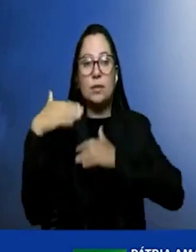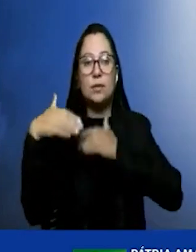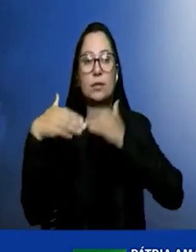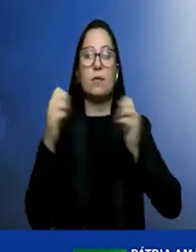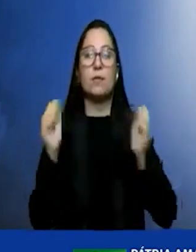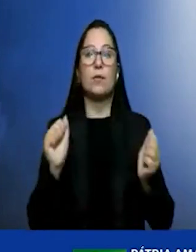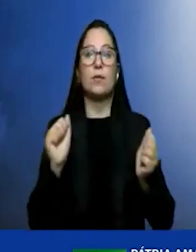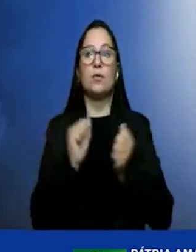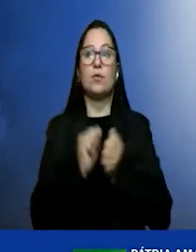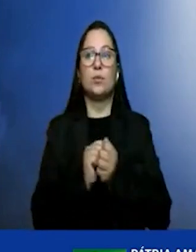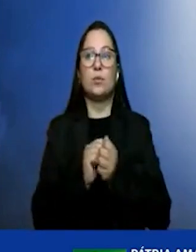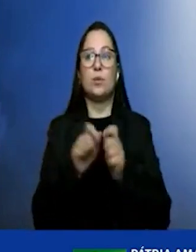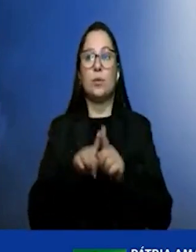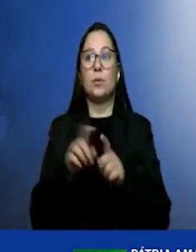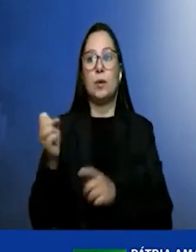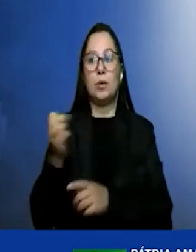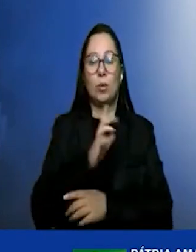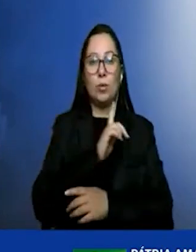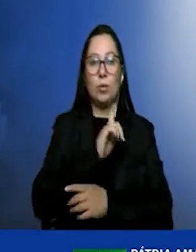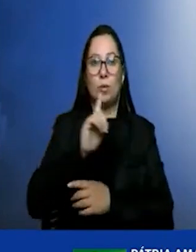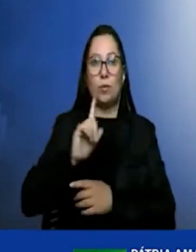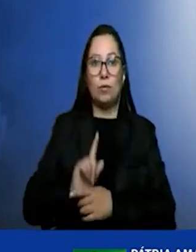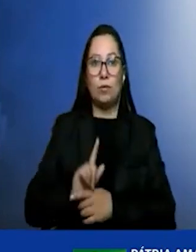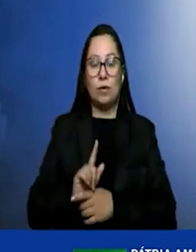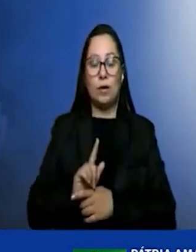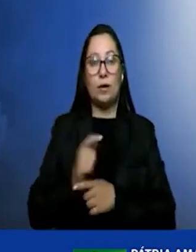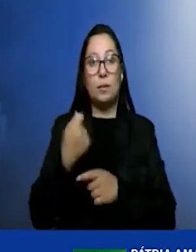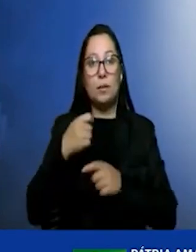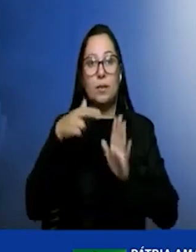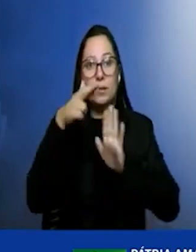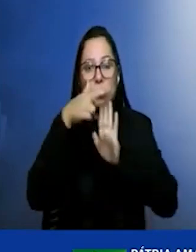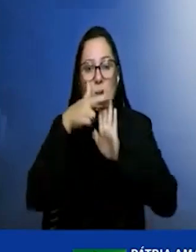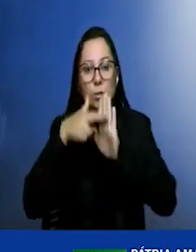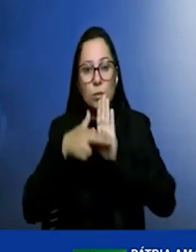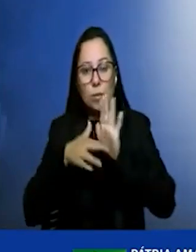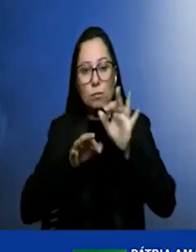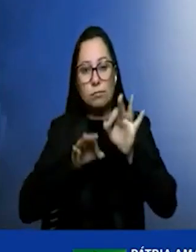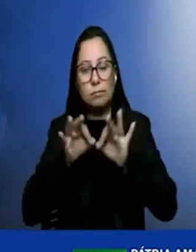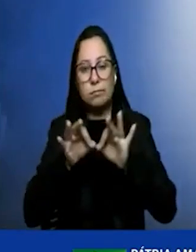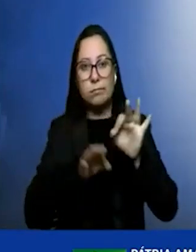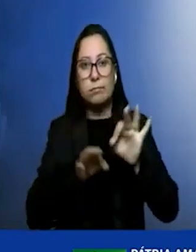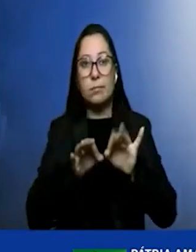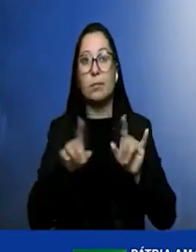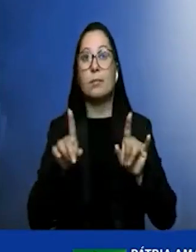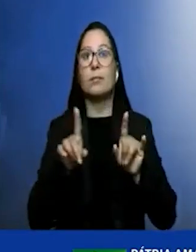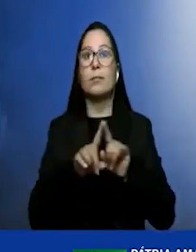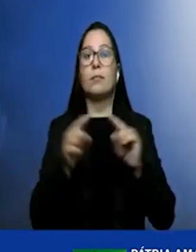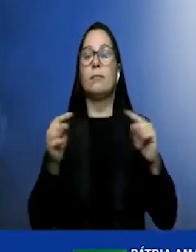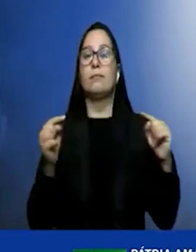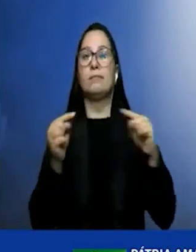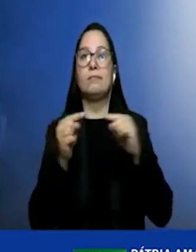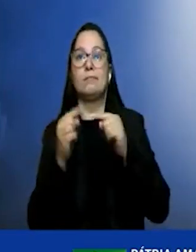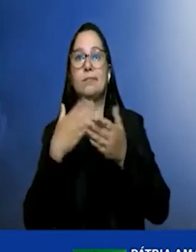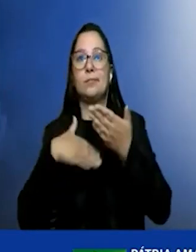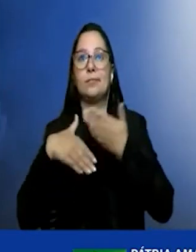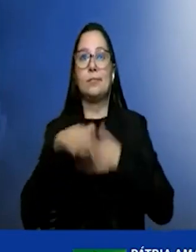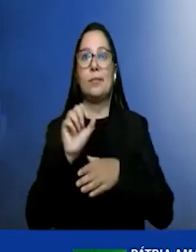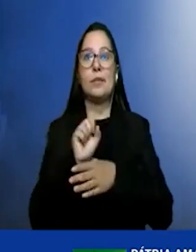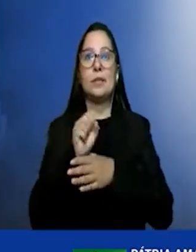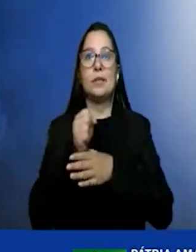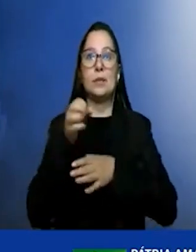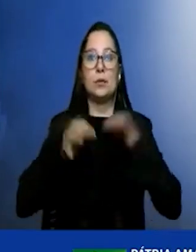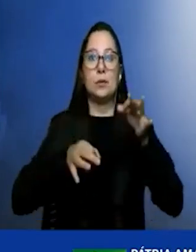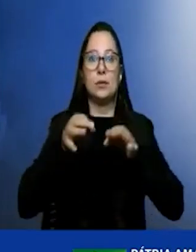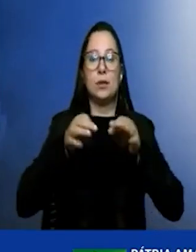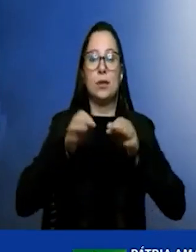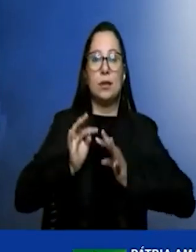novo governo, não só uma regularização e uma regulamentação mais adequada para todas as seguranças jurídicas, técnicas e